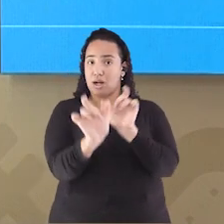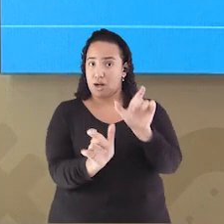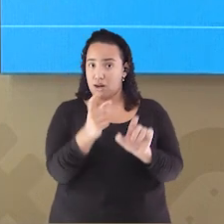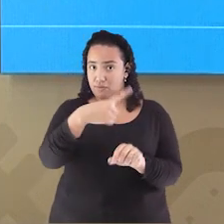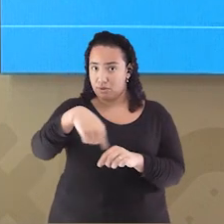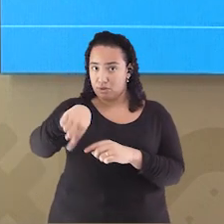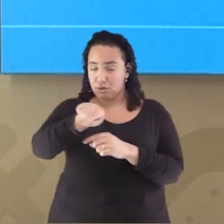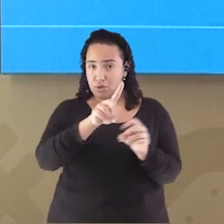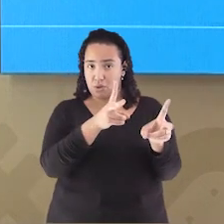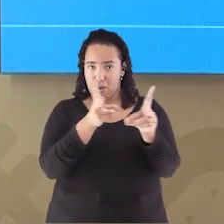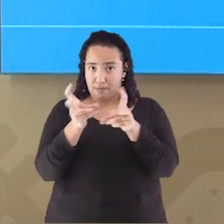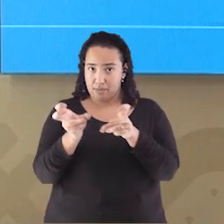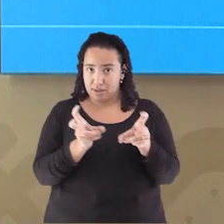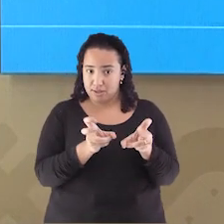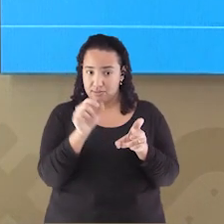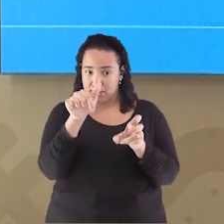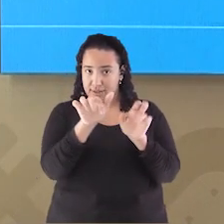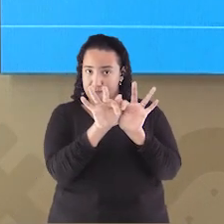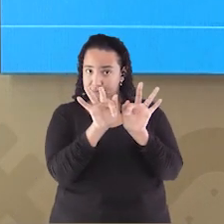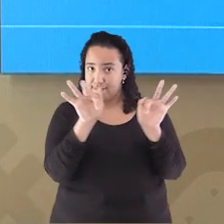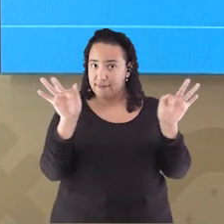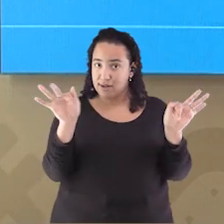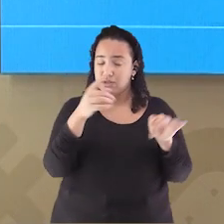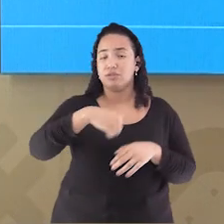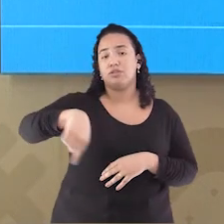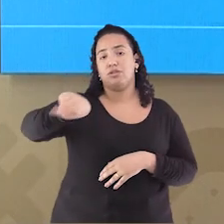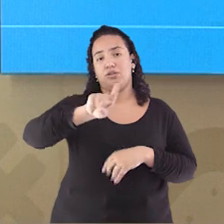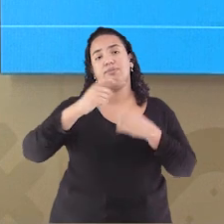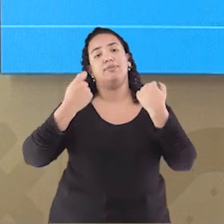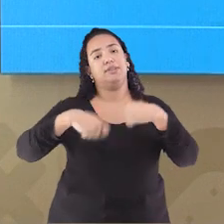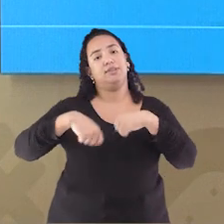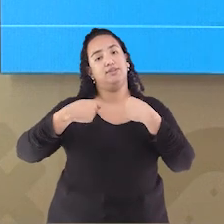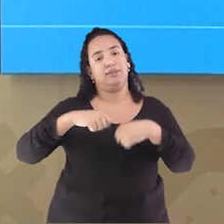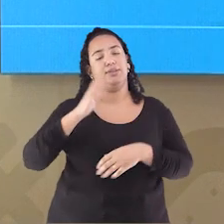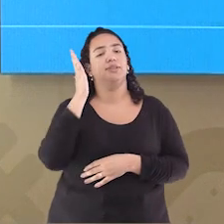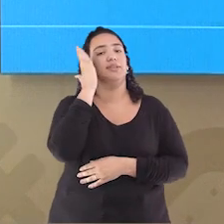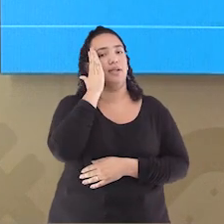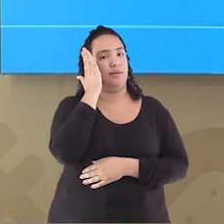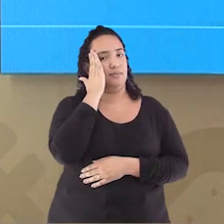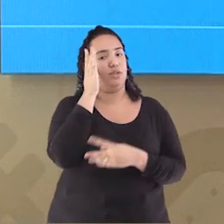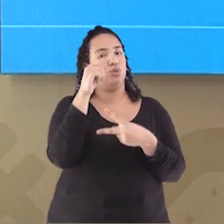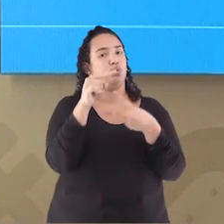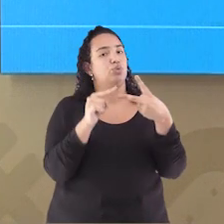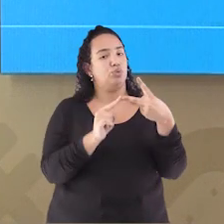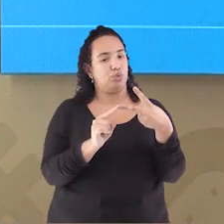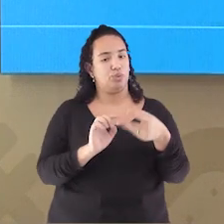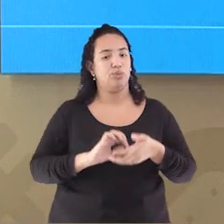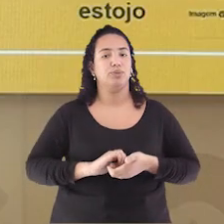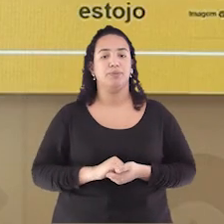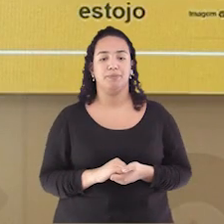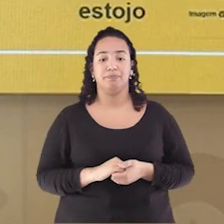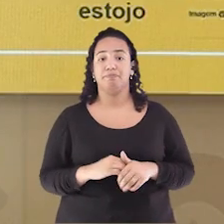palavras polissêmicas Numa frase Precisamos Estar fera Neste conteúdo Vamos